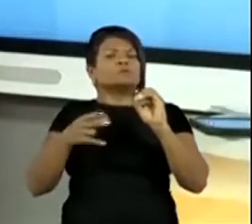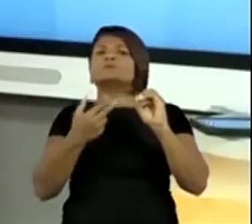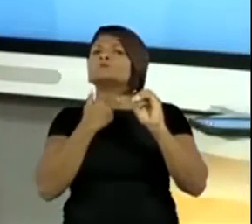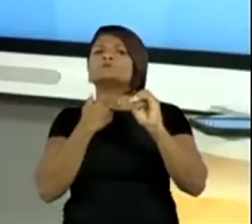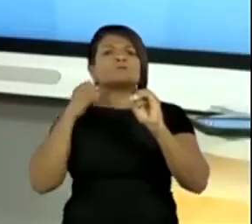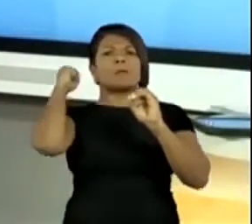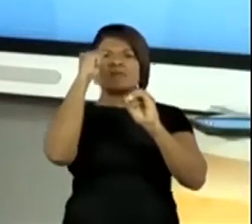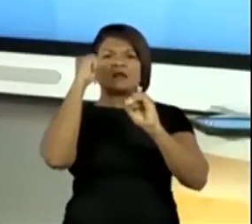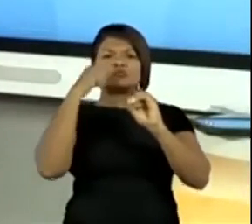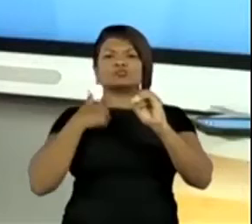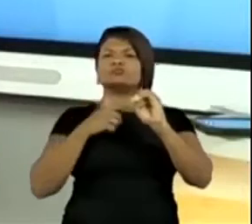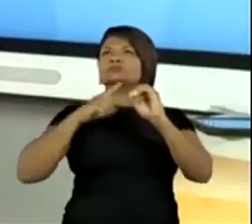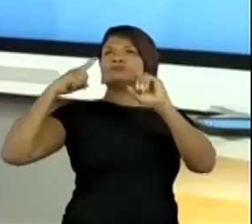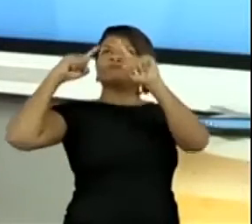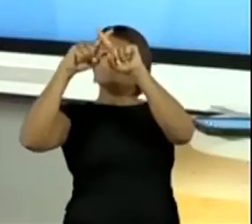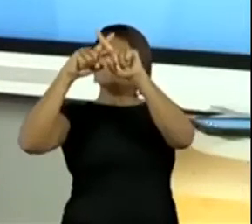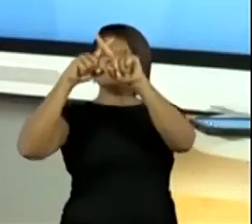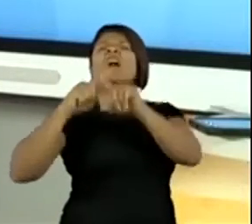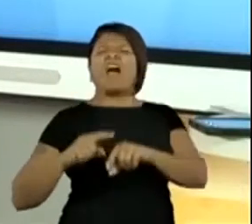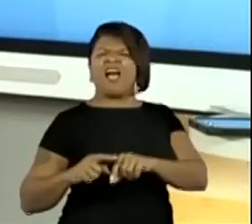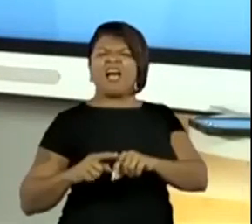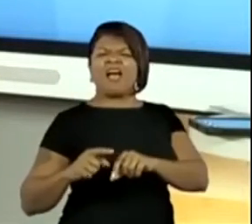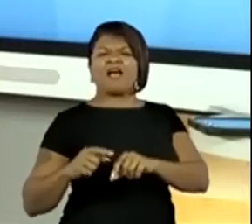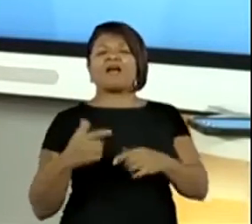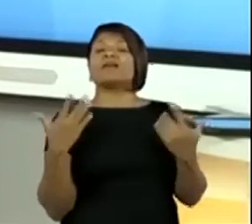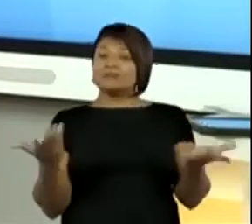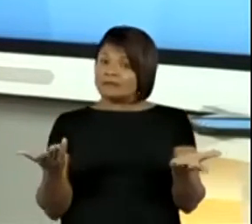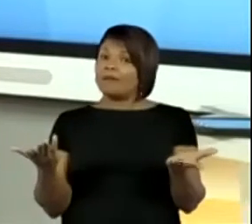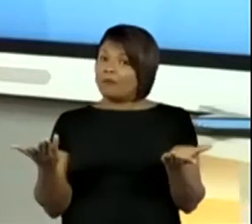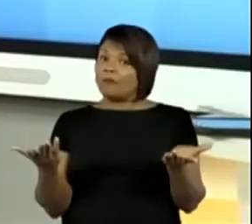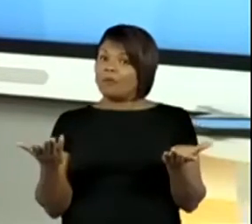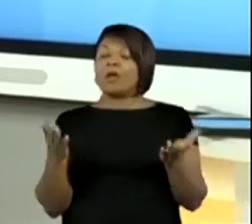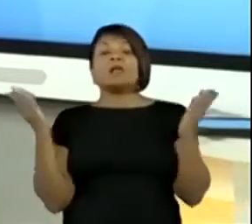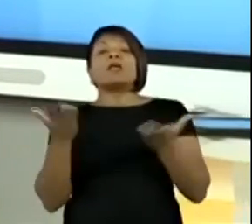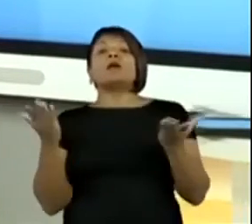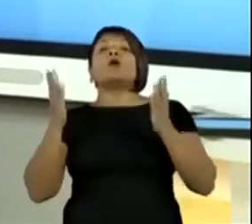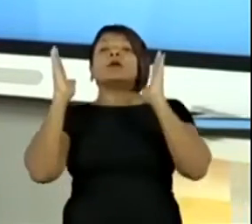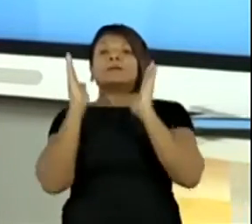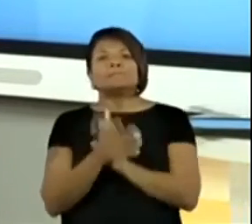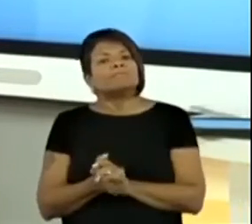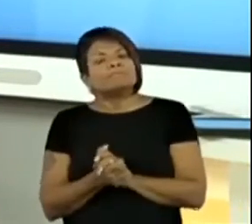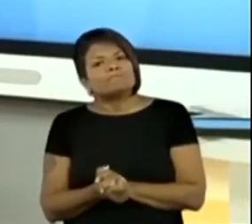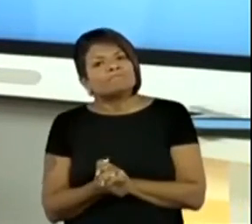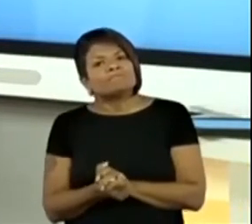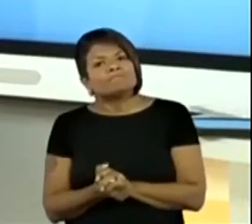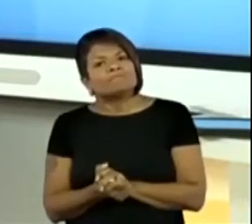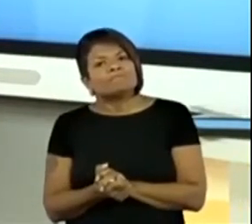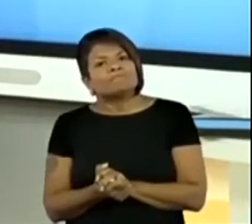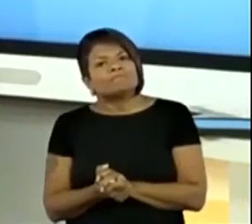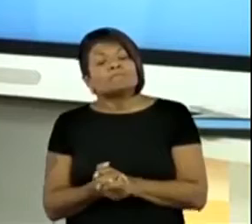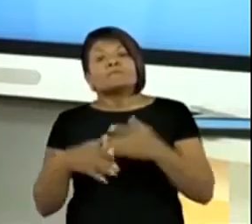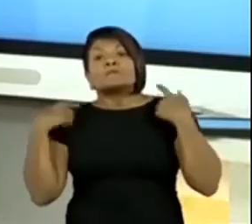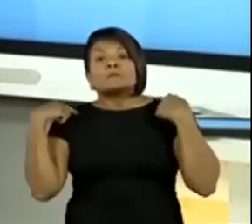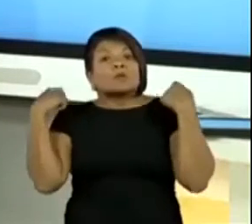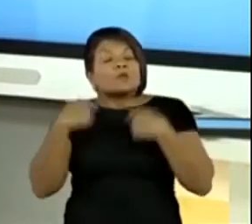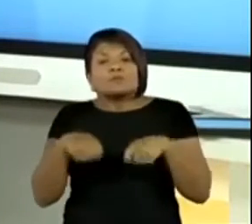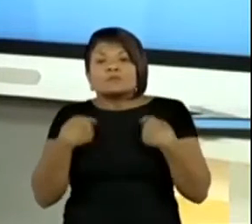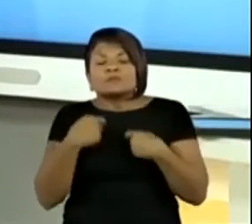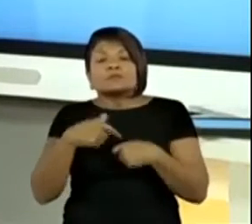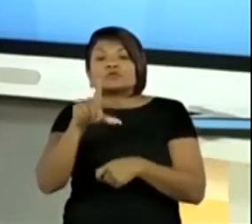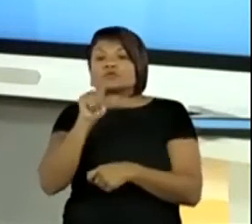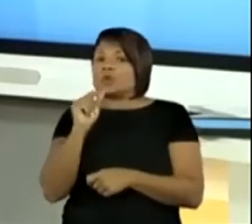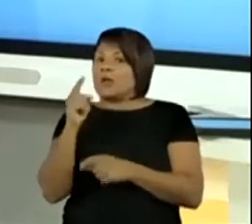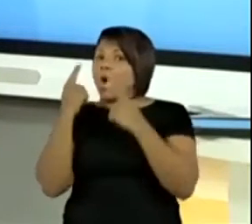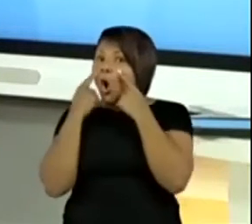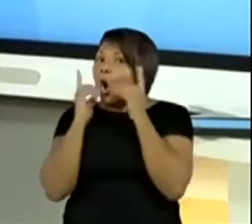vou deixar ele fazer a velha. E agora? E agora? Eu tenho uma opção. Olha aqui.